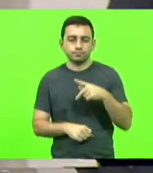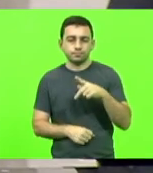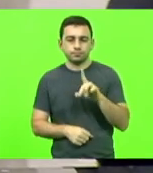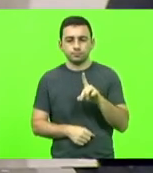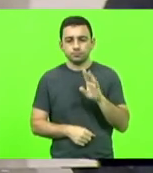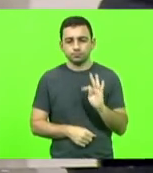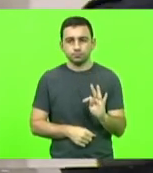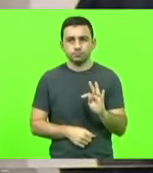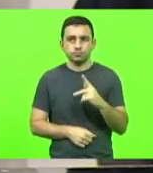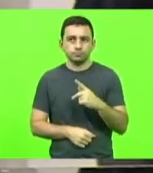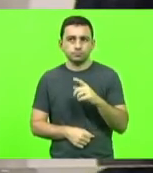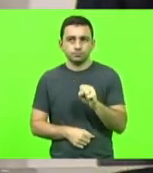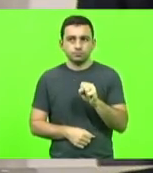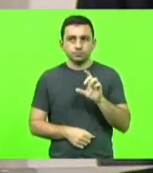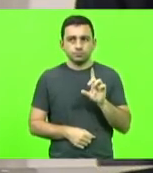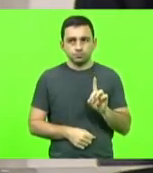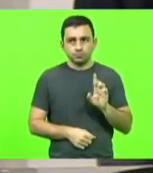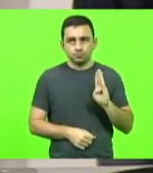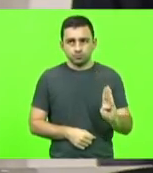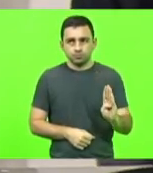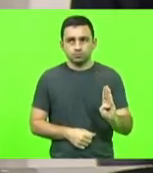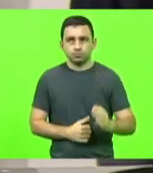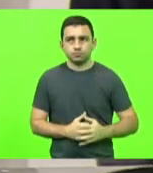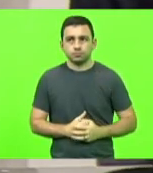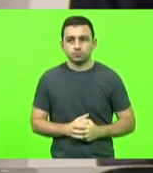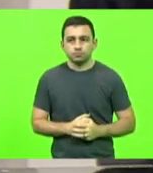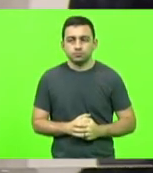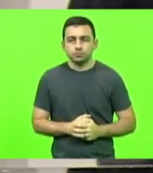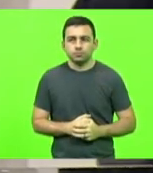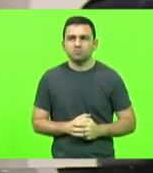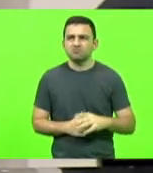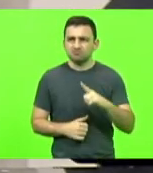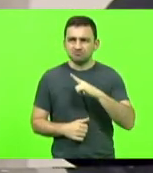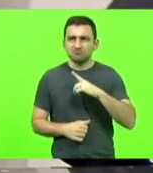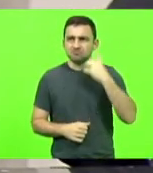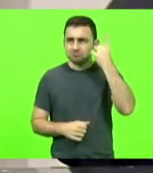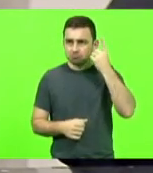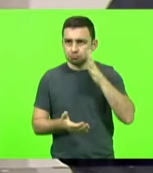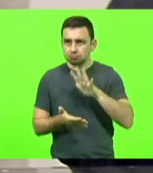PSDB Republicanos algum deputado inscrito